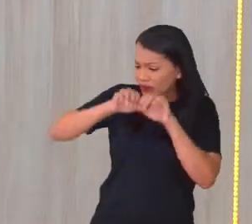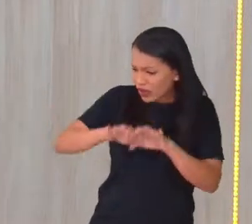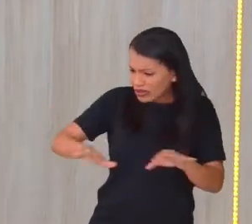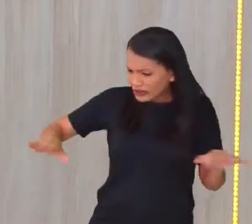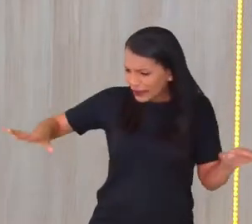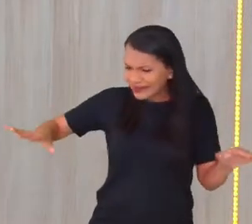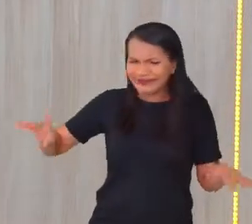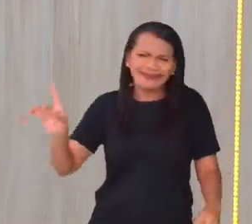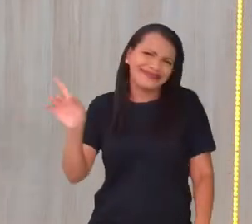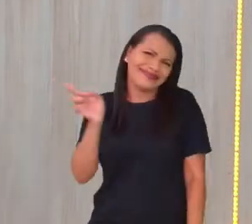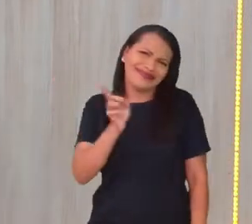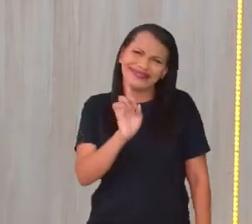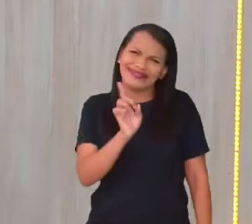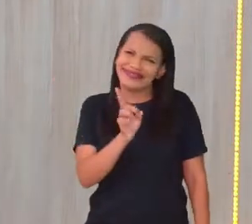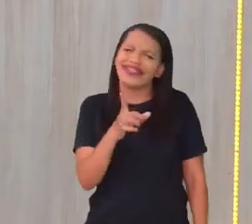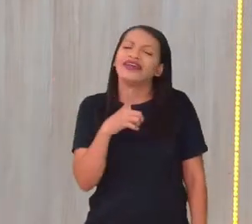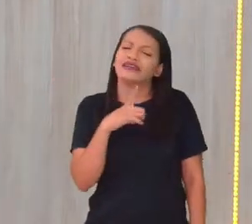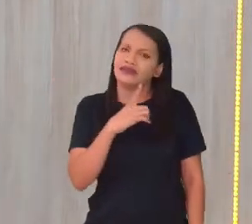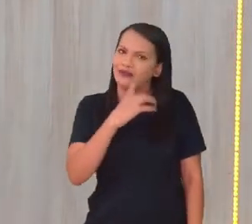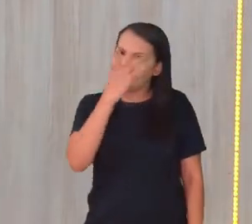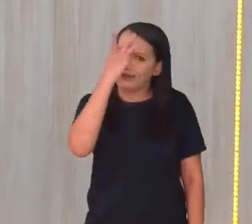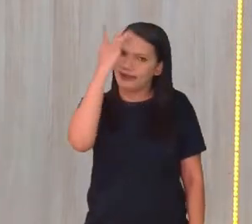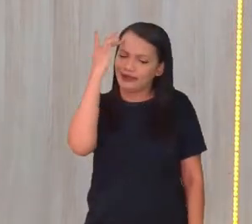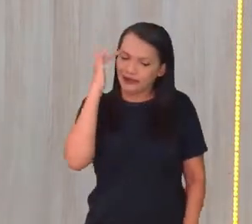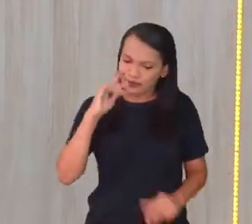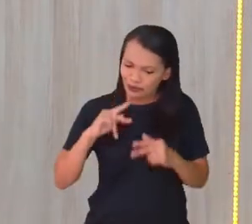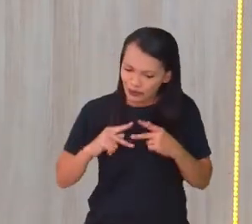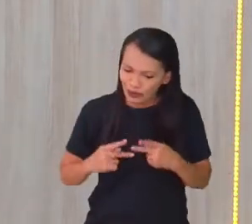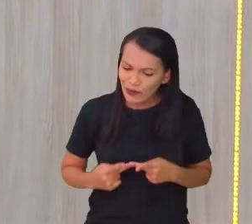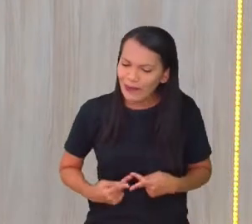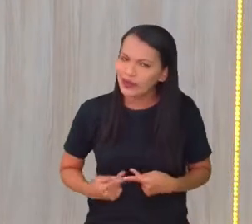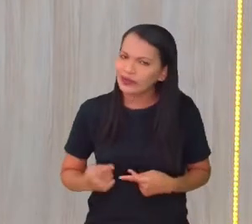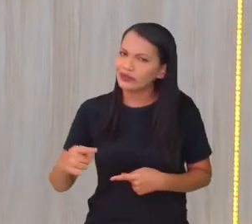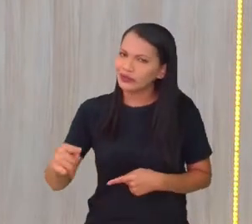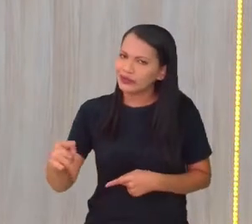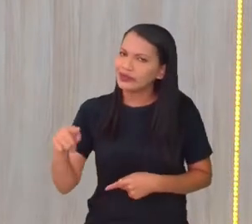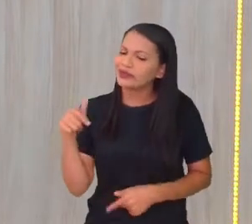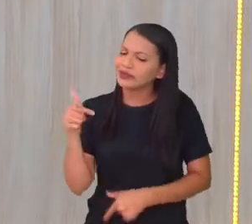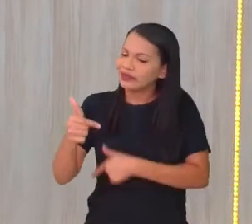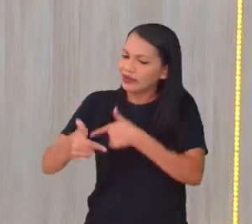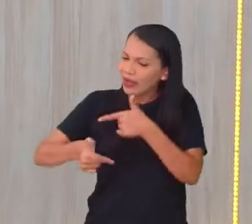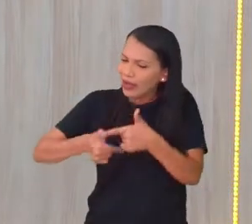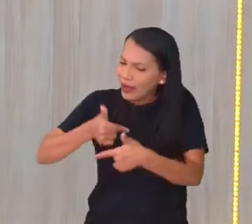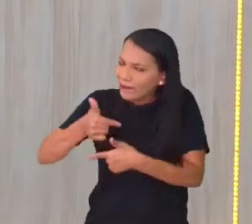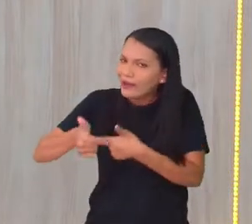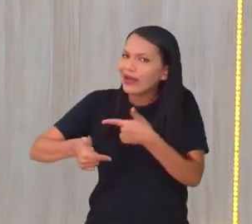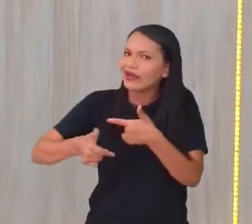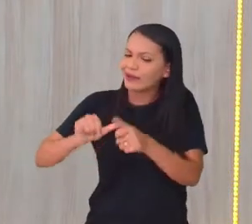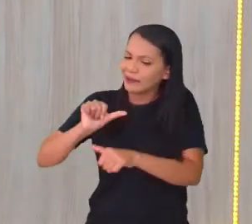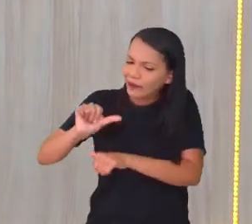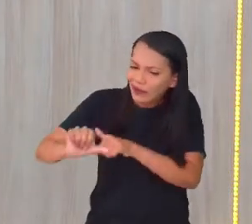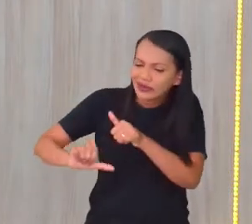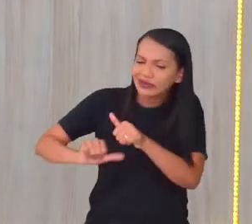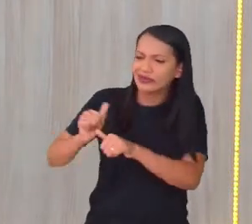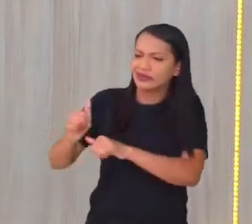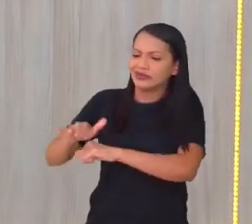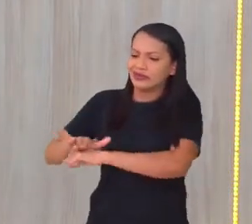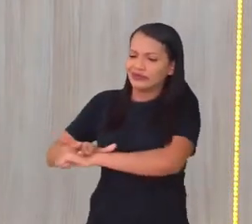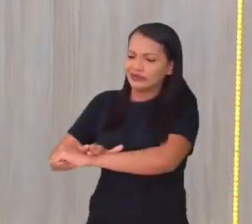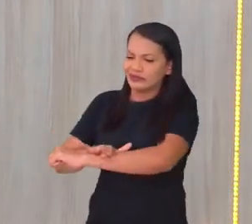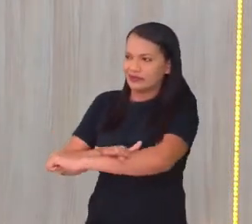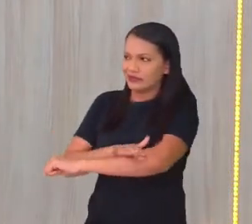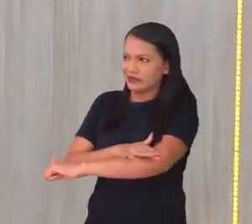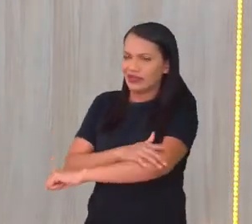Não, né? Teve que ir lá, o ser humano, fazer lá as modificações. Não surgiu